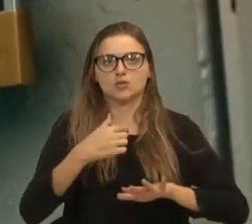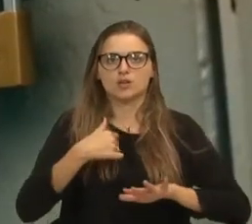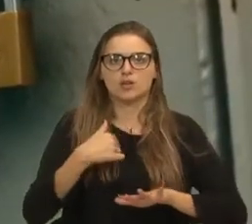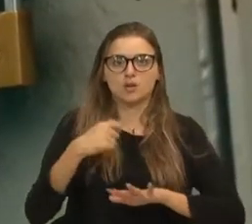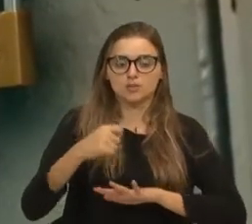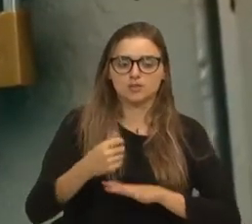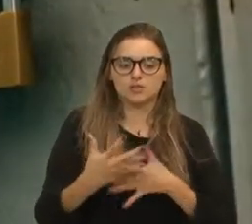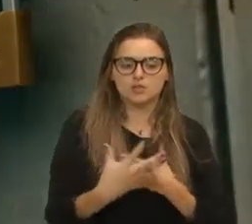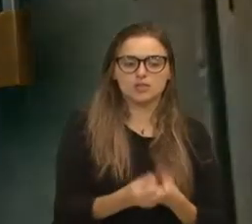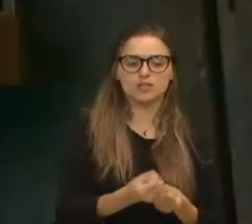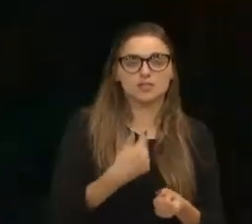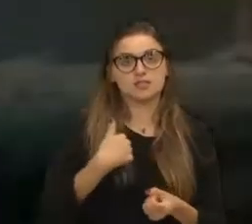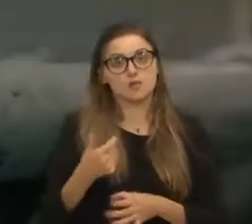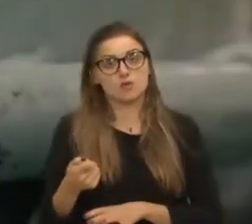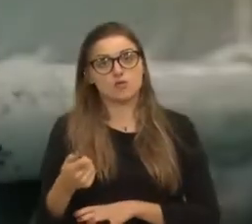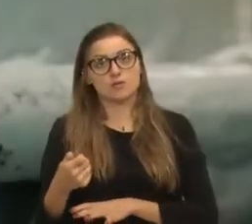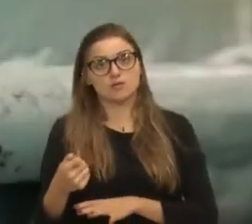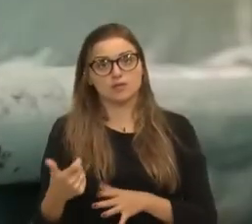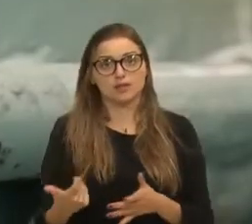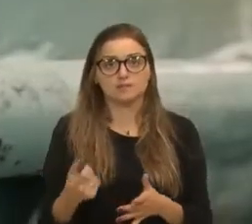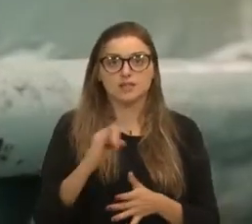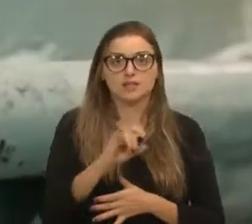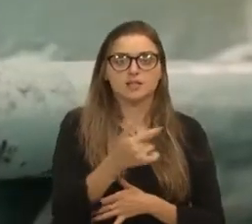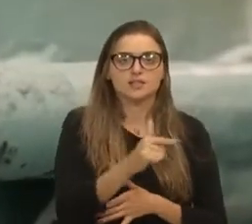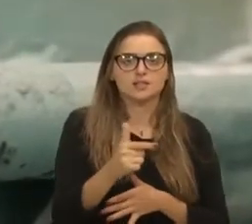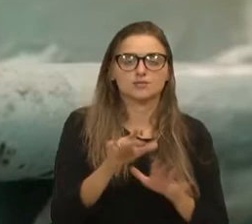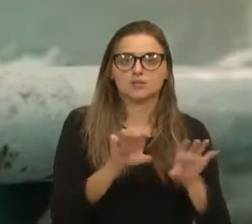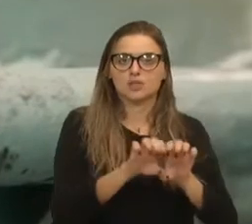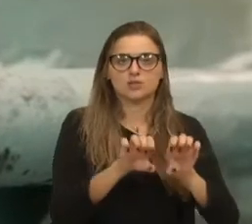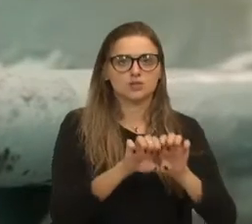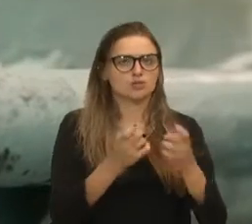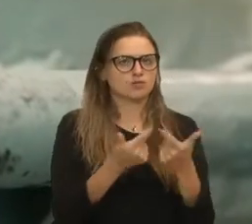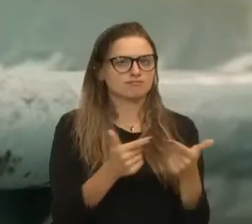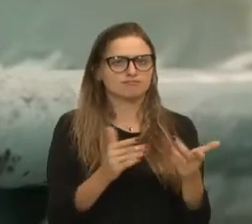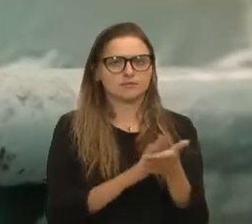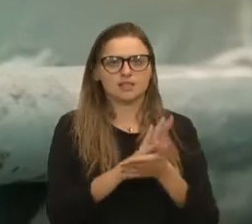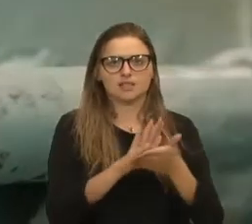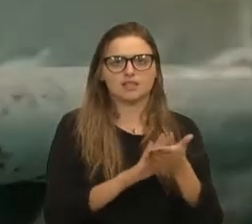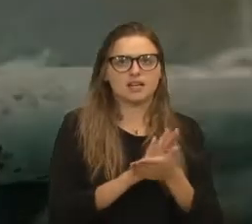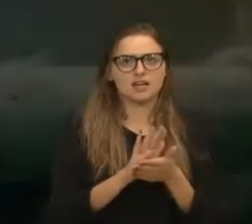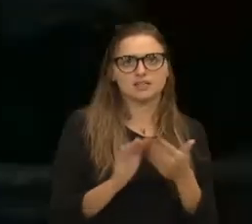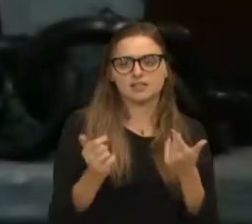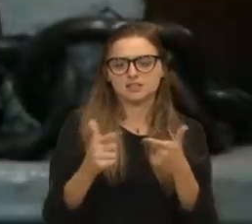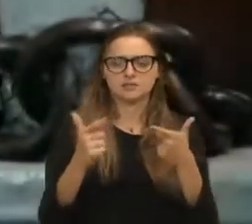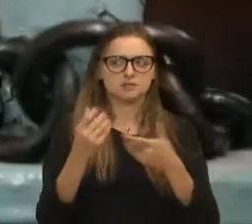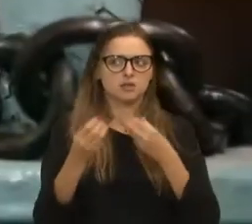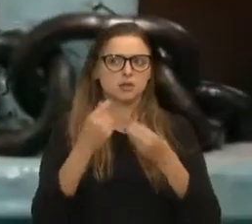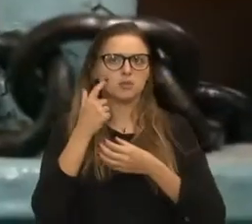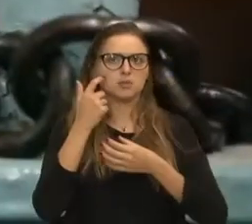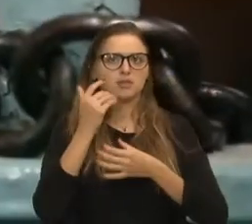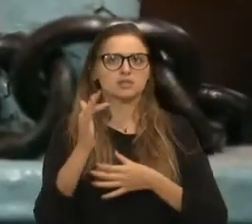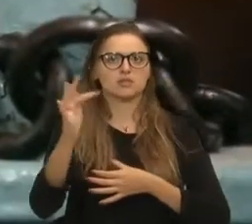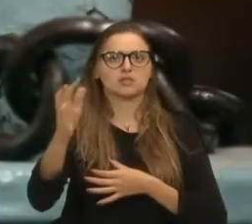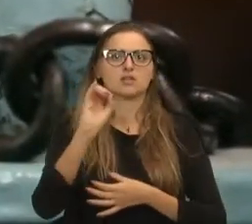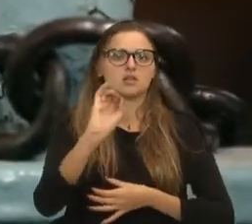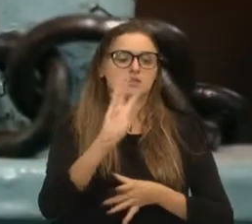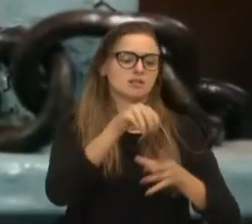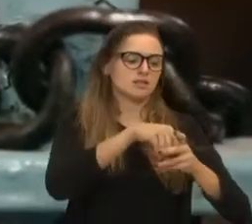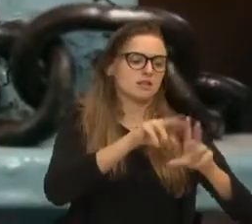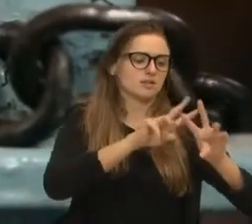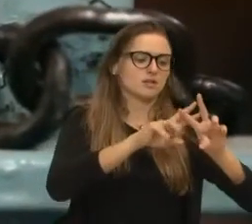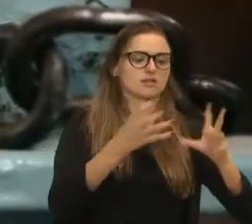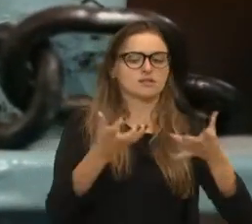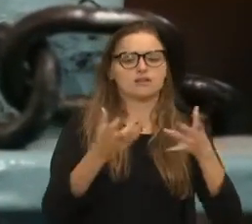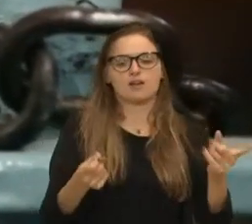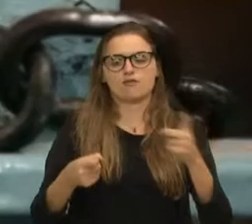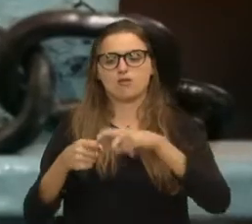caras, senão eu vou me ferrar. Você não tem estrutura nenhuma, você não tem as perspectivas de vida não, se você ficar só ali, você vai querer sair para